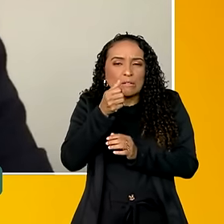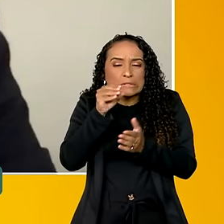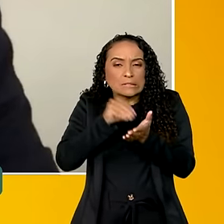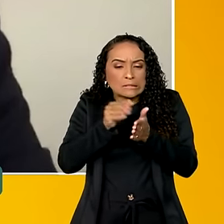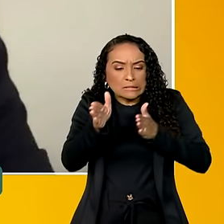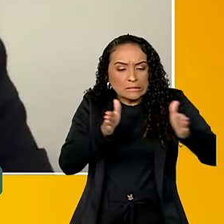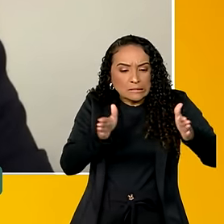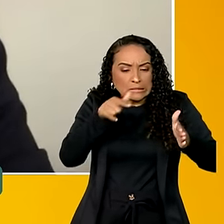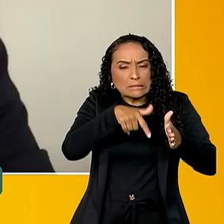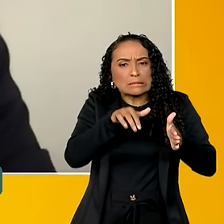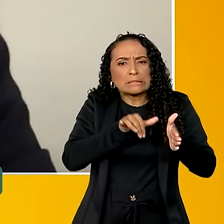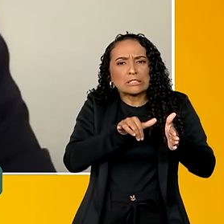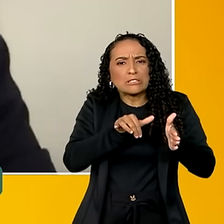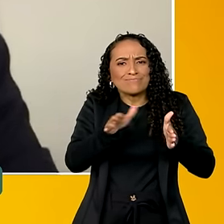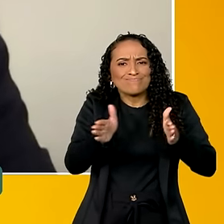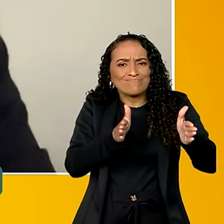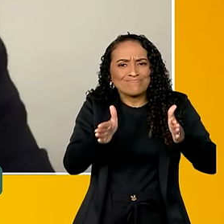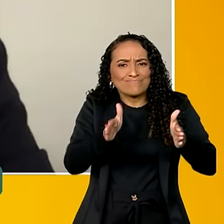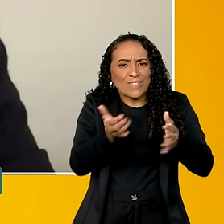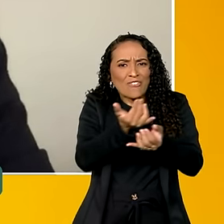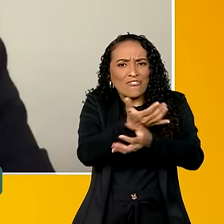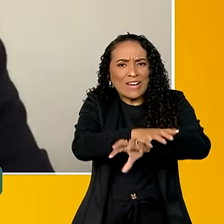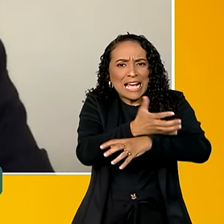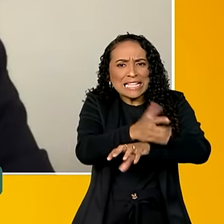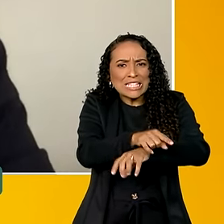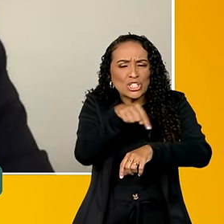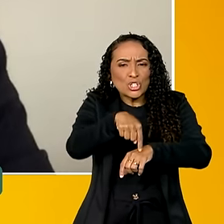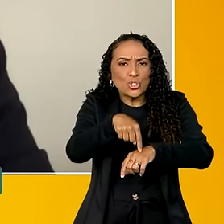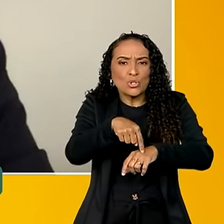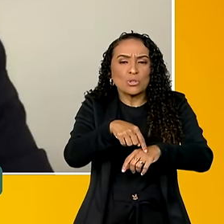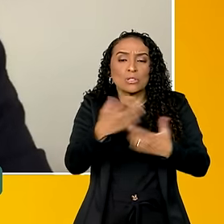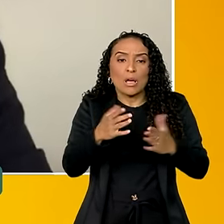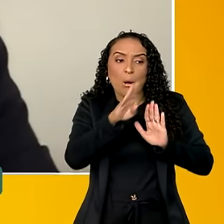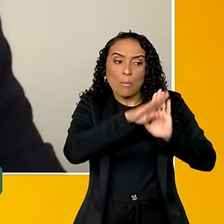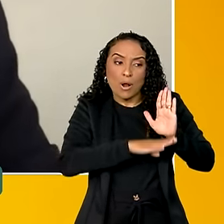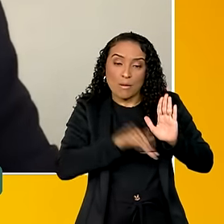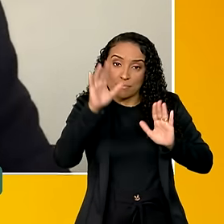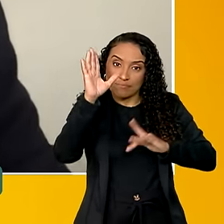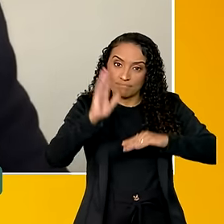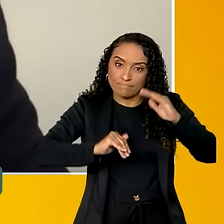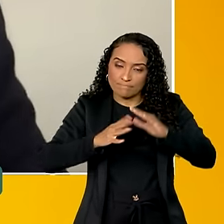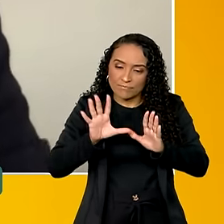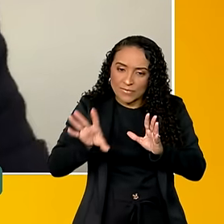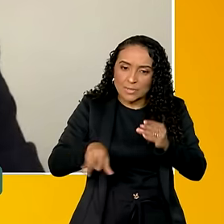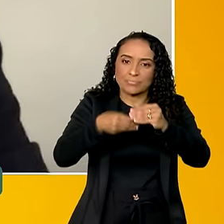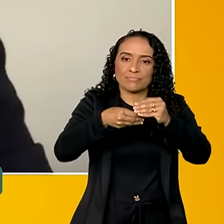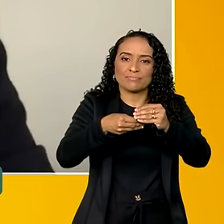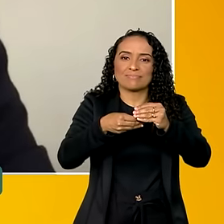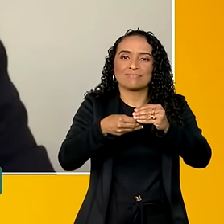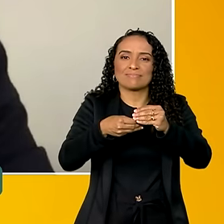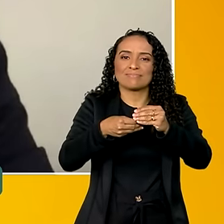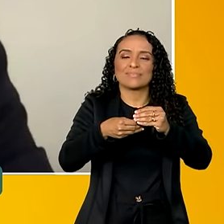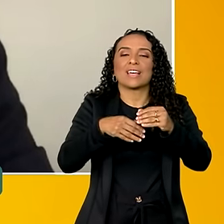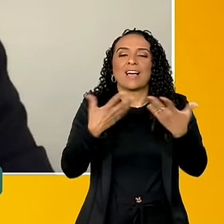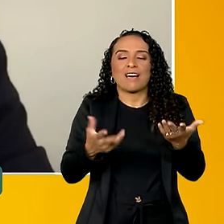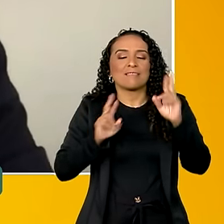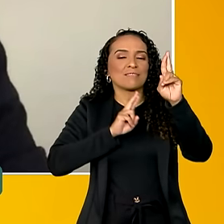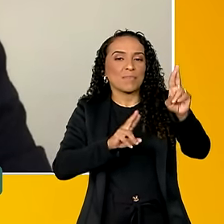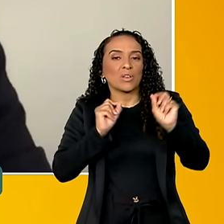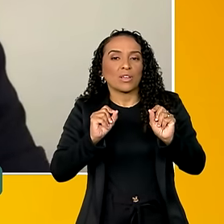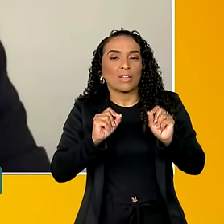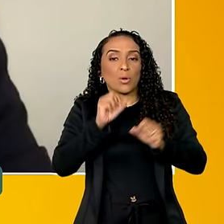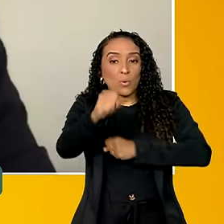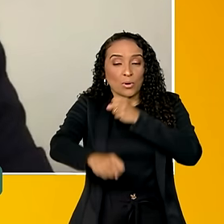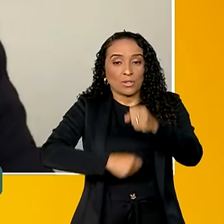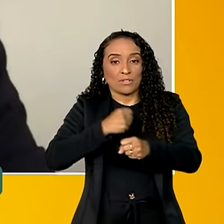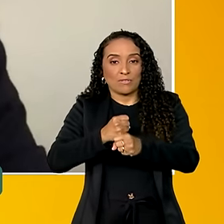organizacional em que esse programa mais acesso especialistas vem preencher. E a gente espera que, a partir